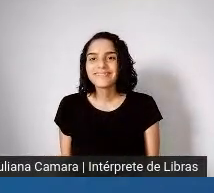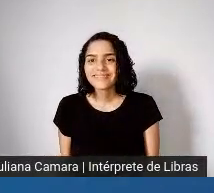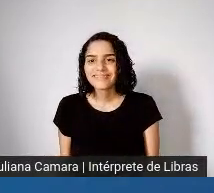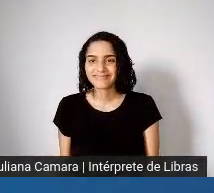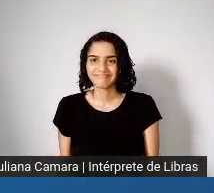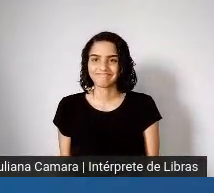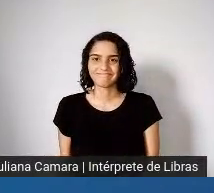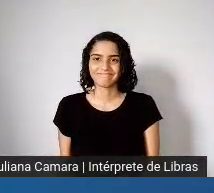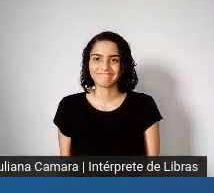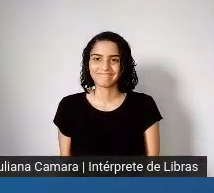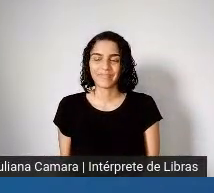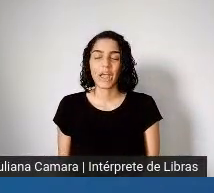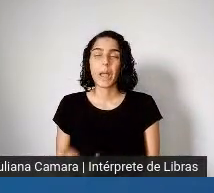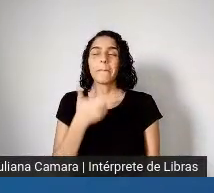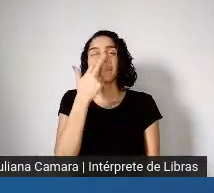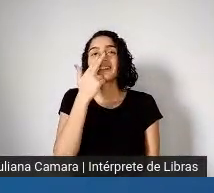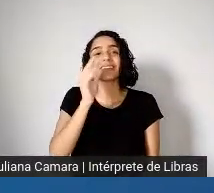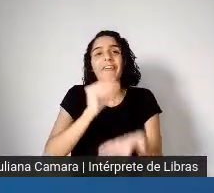coisa estrutural. Então,